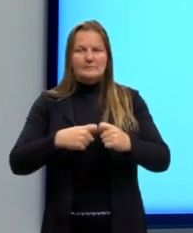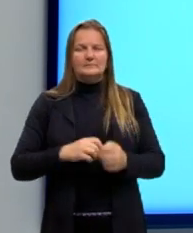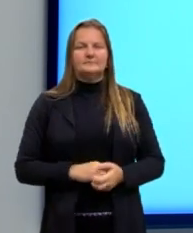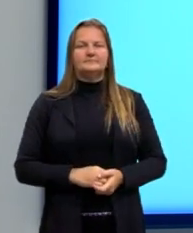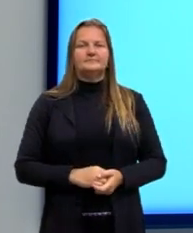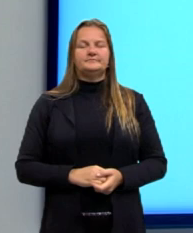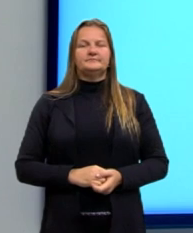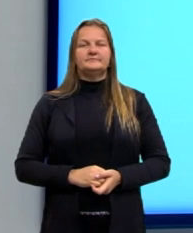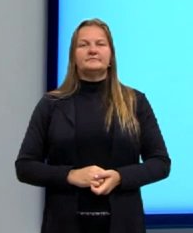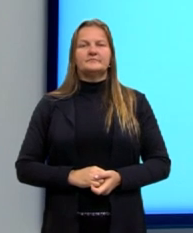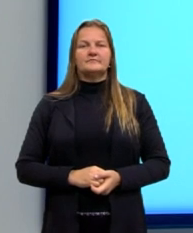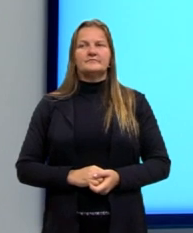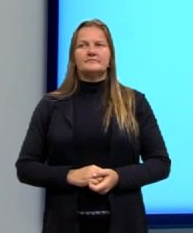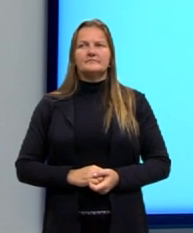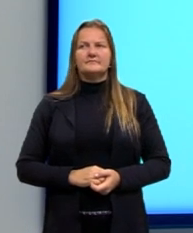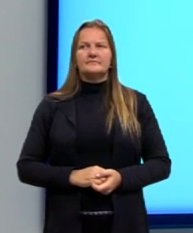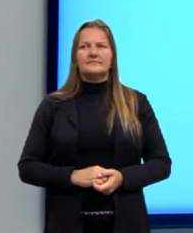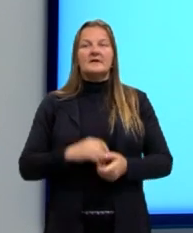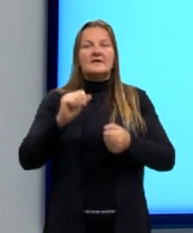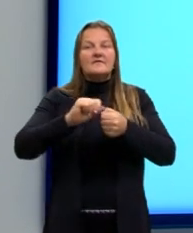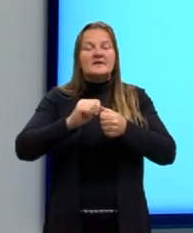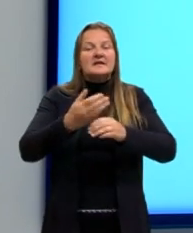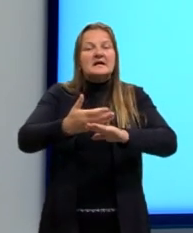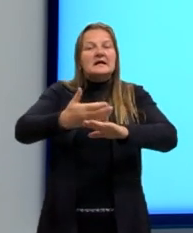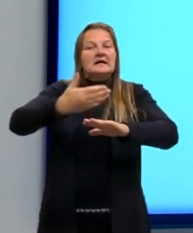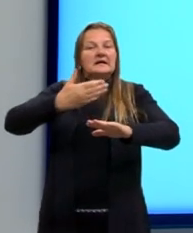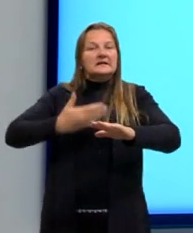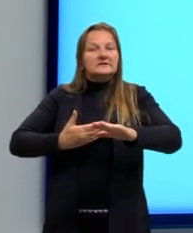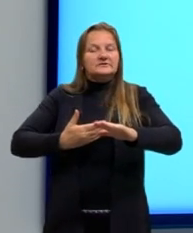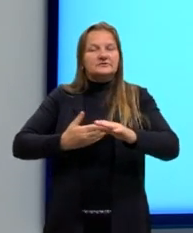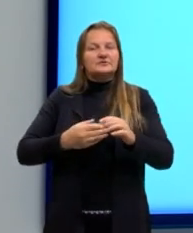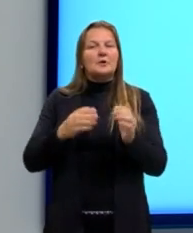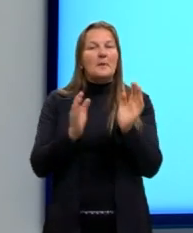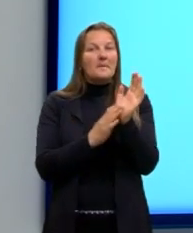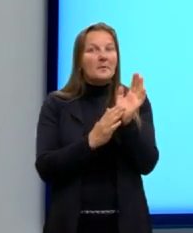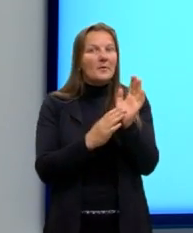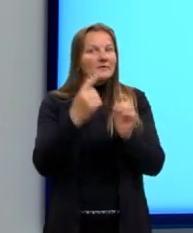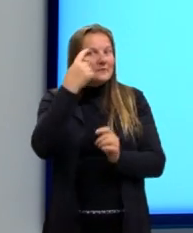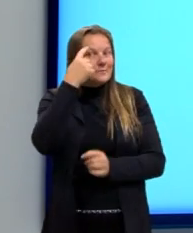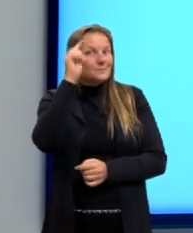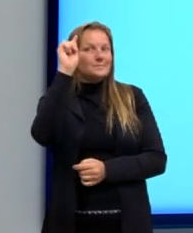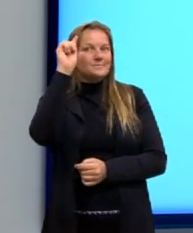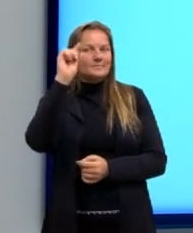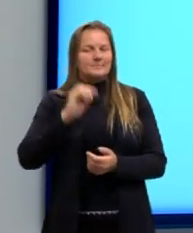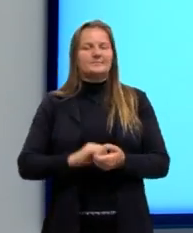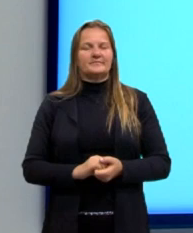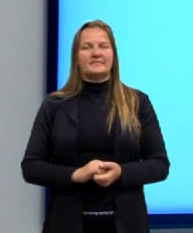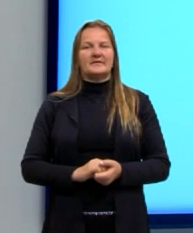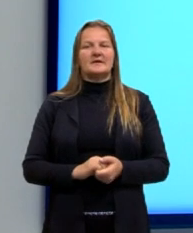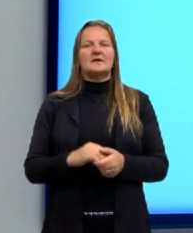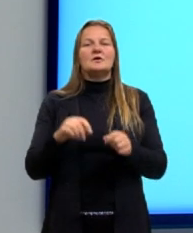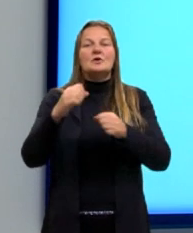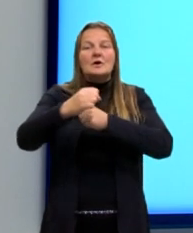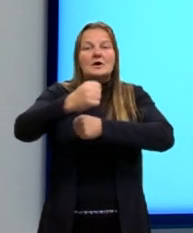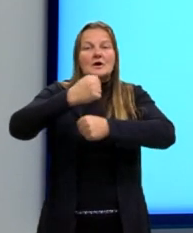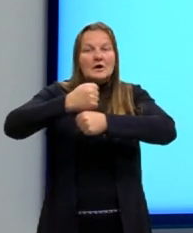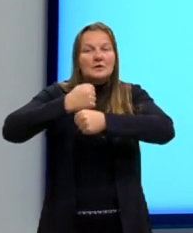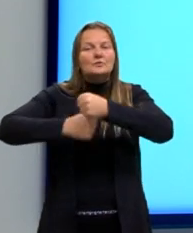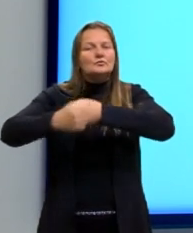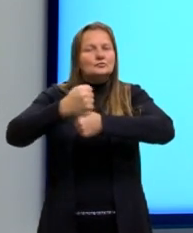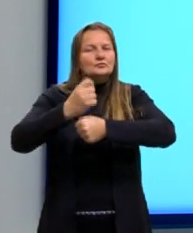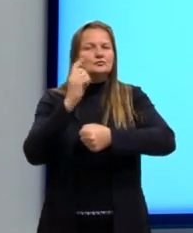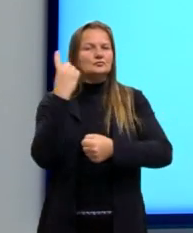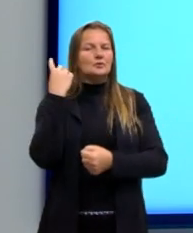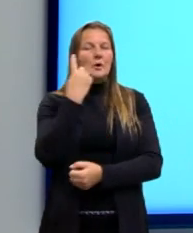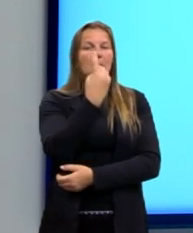E, no caso, na verdade, ele fez antes, ainda que o Huygens, essa proposição. Então, nesse mesmo ano, em